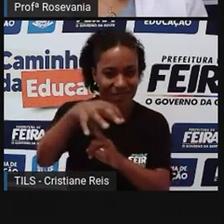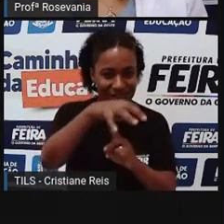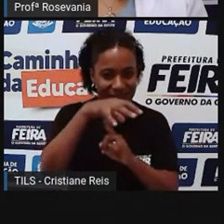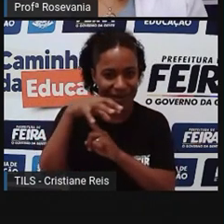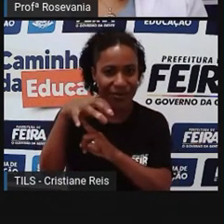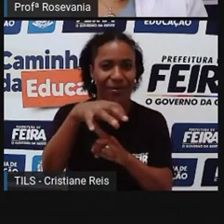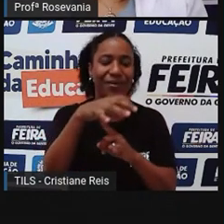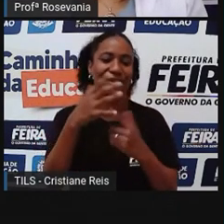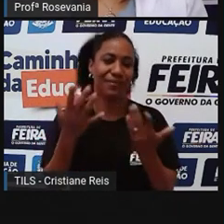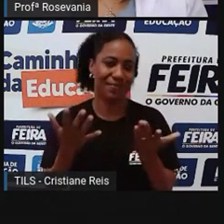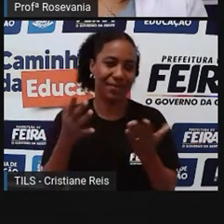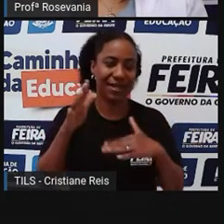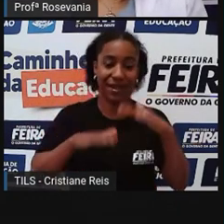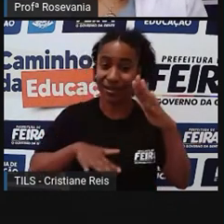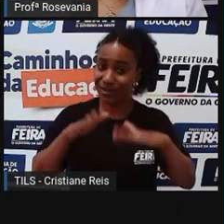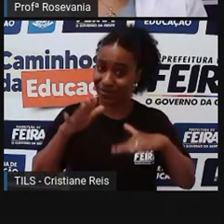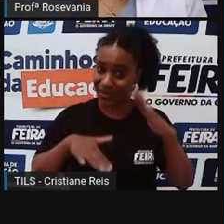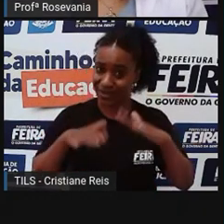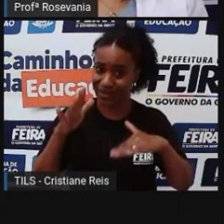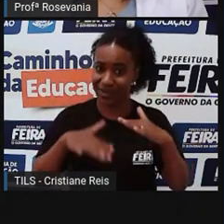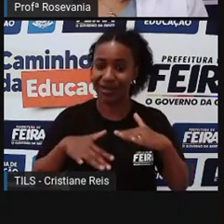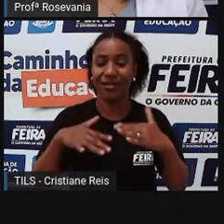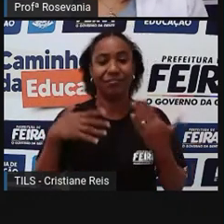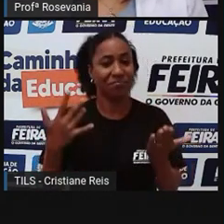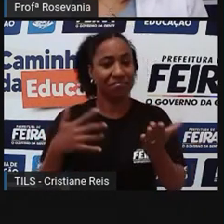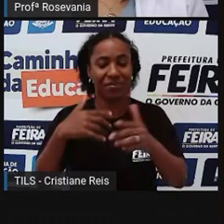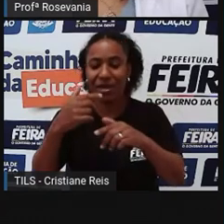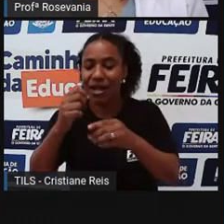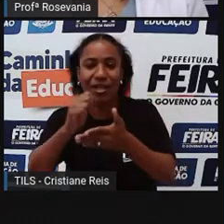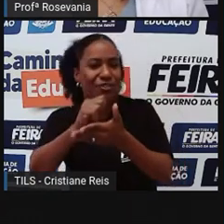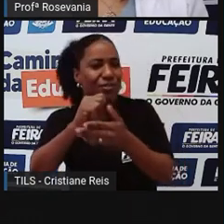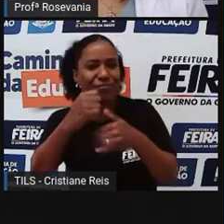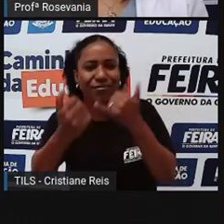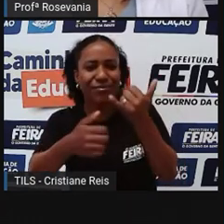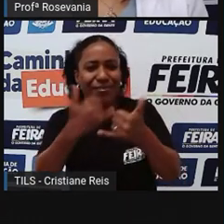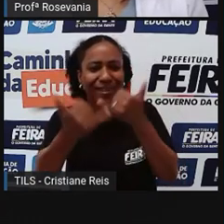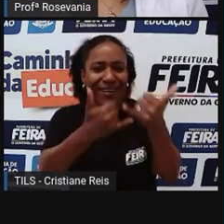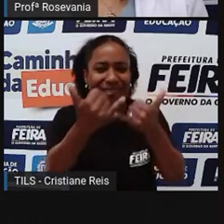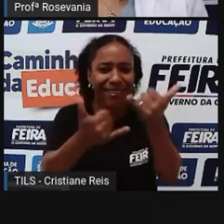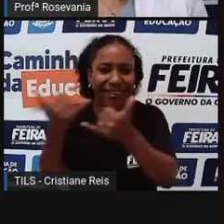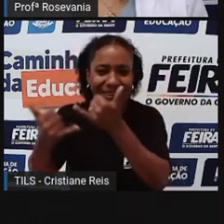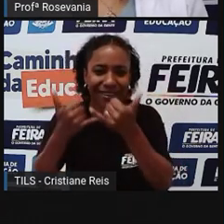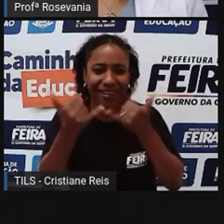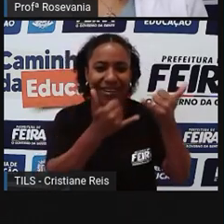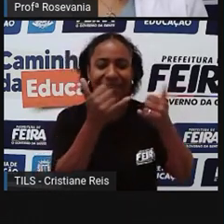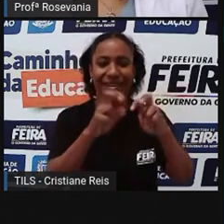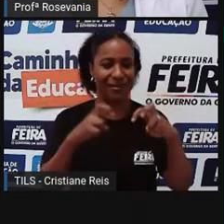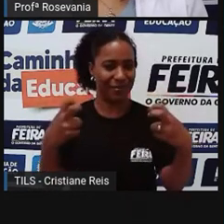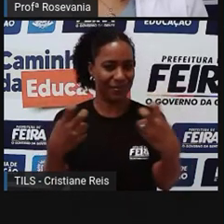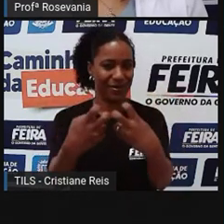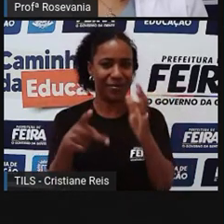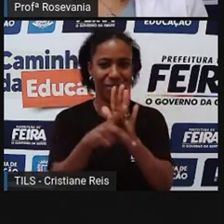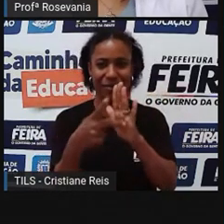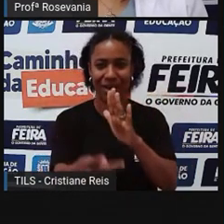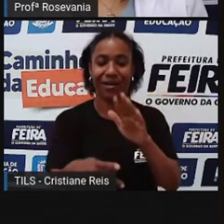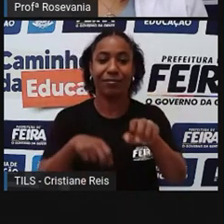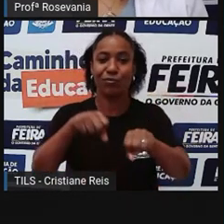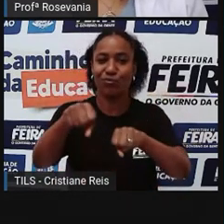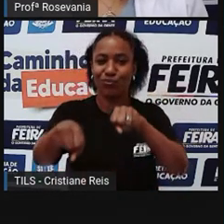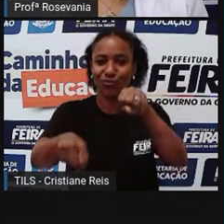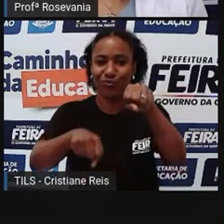é, às vezes, tem atividades promovidas pelo próprio parque, ficou bem legalzinho mesmo, o espaço, já teve pedalinha, também,